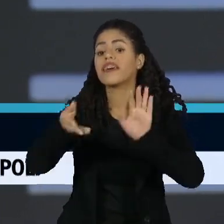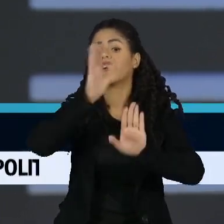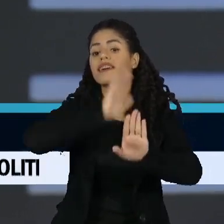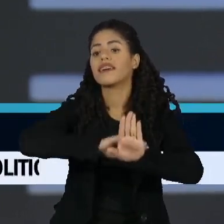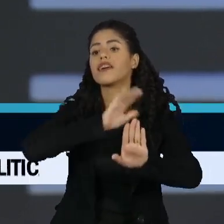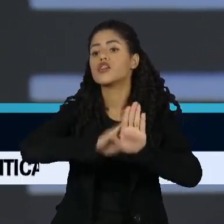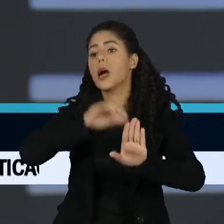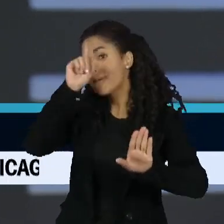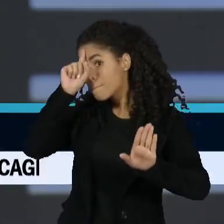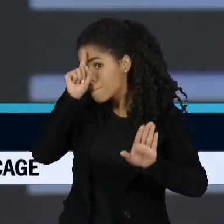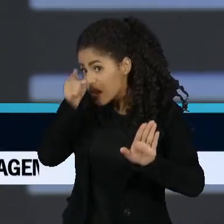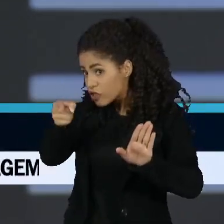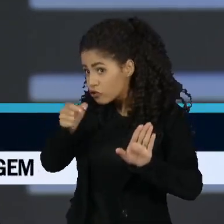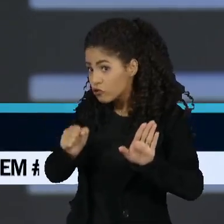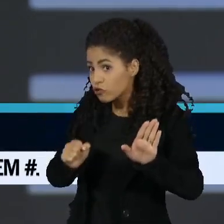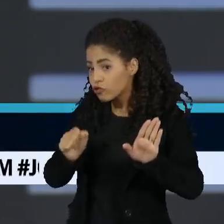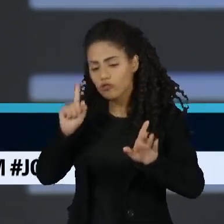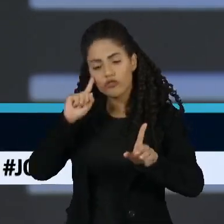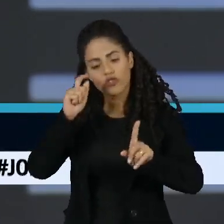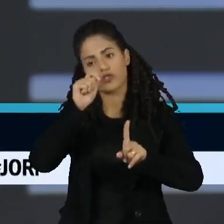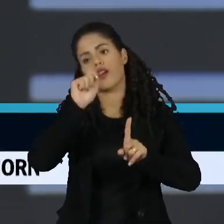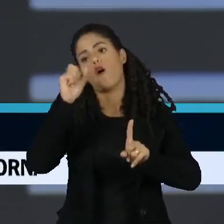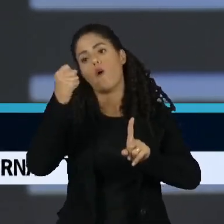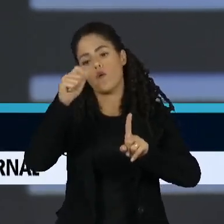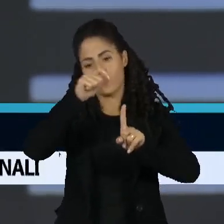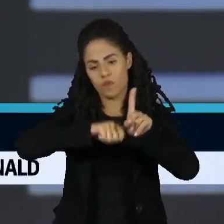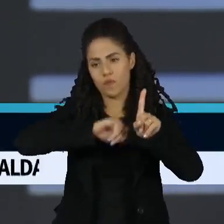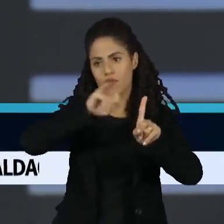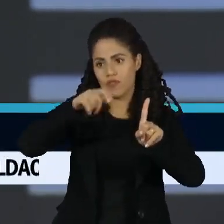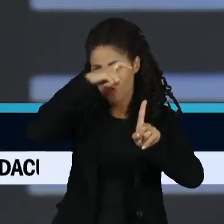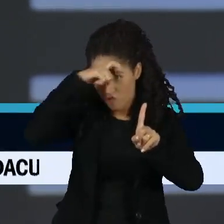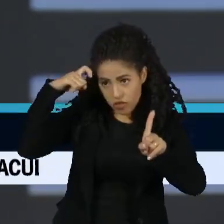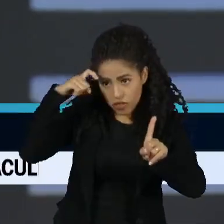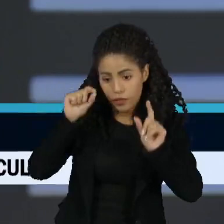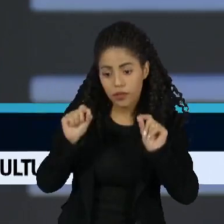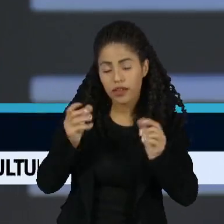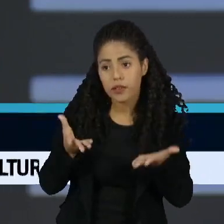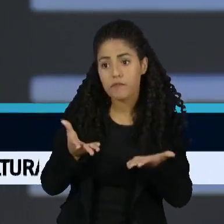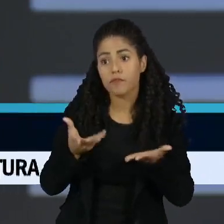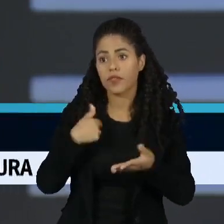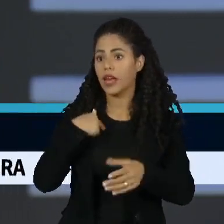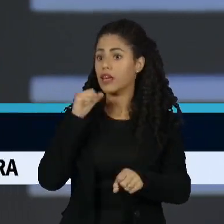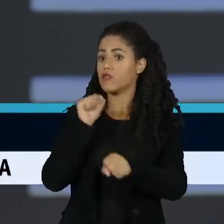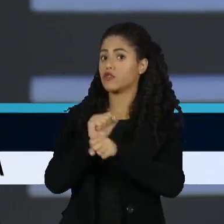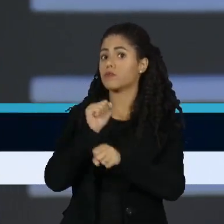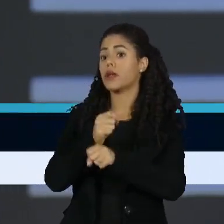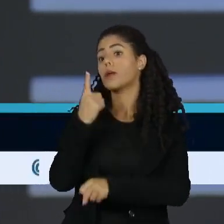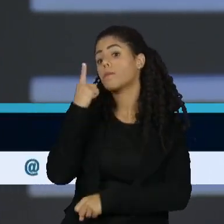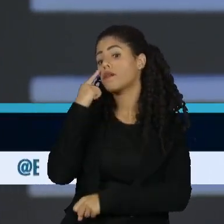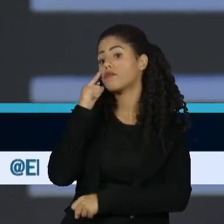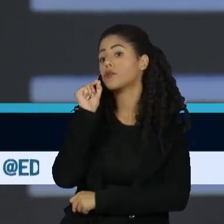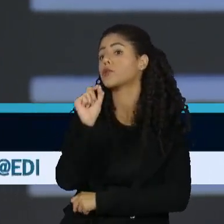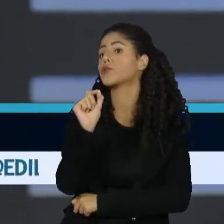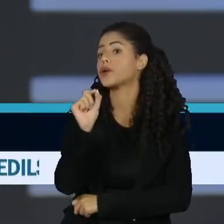golpe, fracassado de 8 de janeiro, nem os financiadores do golpe. Agora, o que eu aguardo, acho que eu e todos,